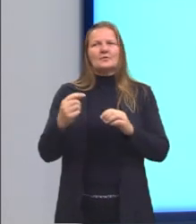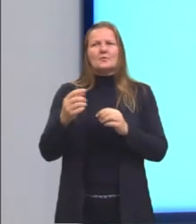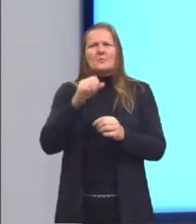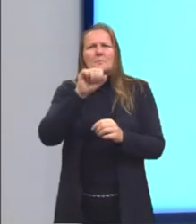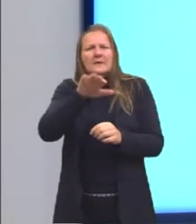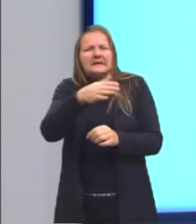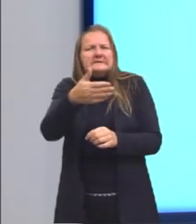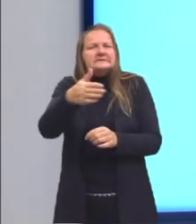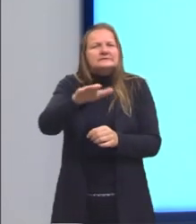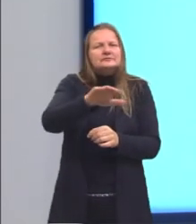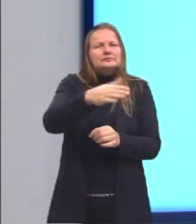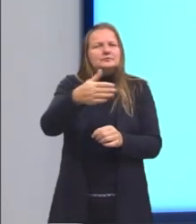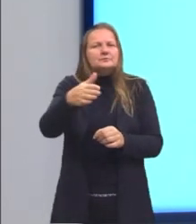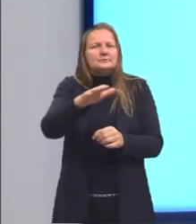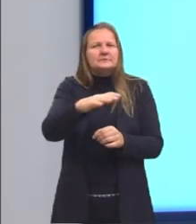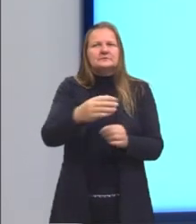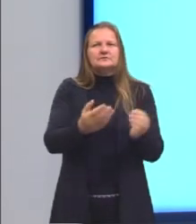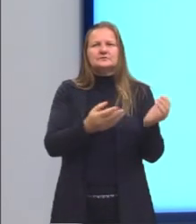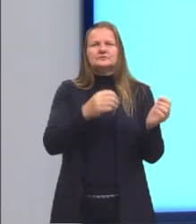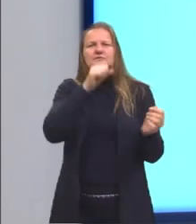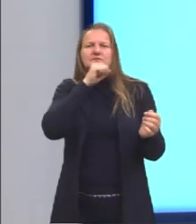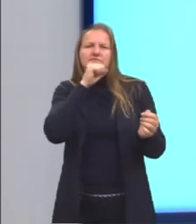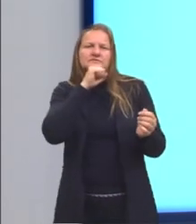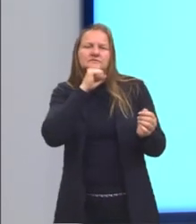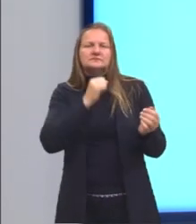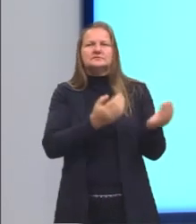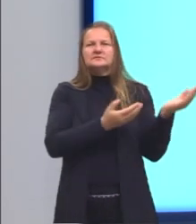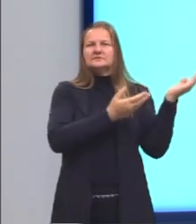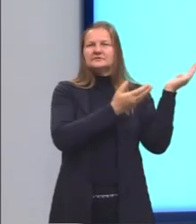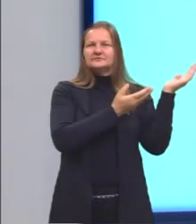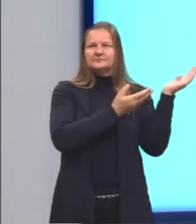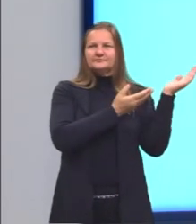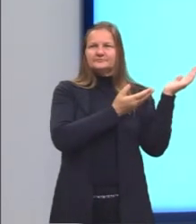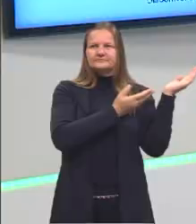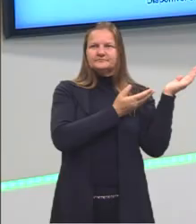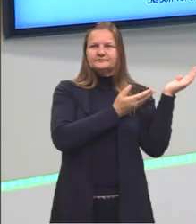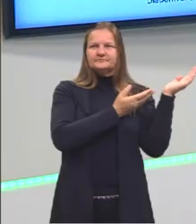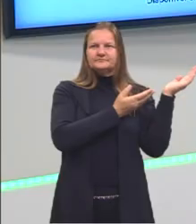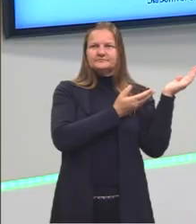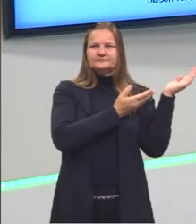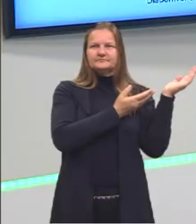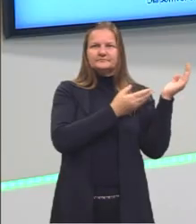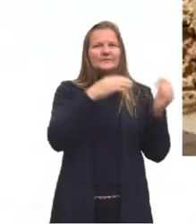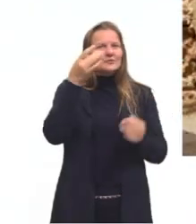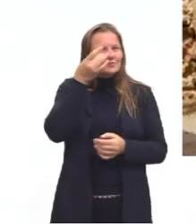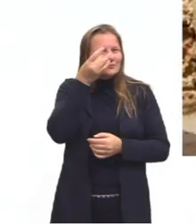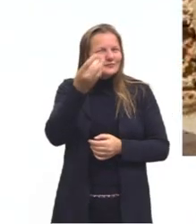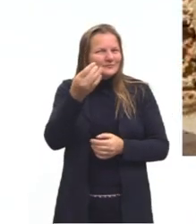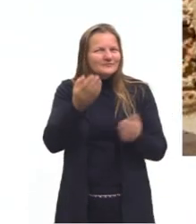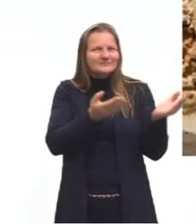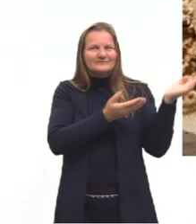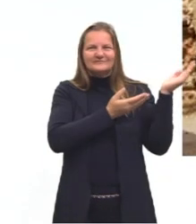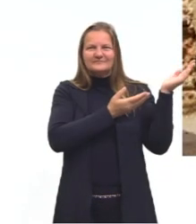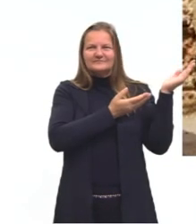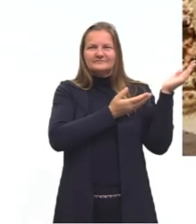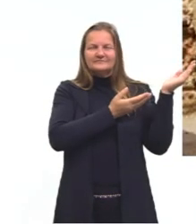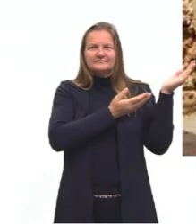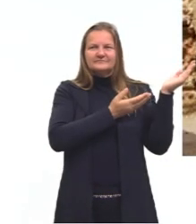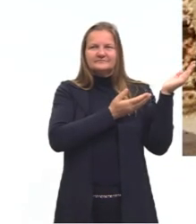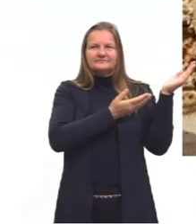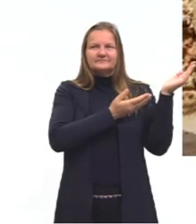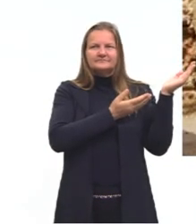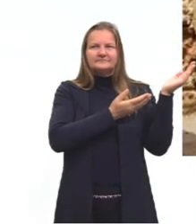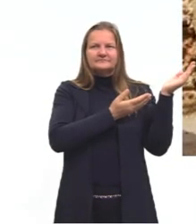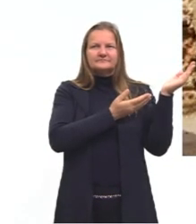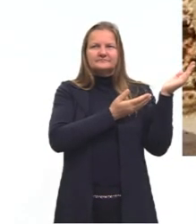pouco mais, aqui considerado mais antigo, mas ainda presenciamos esses formatos aí no nosso cotidiano.